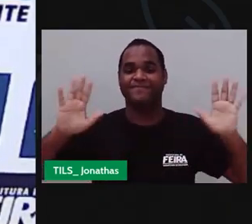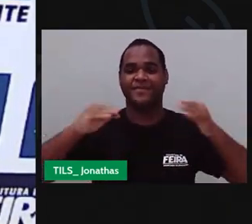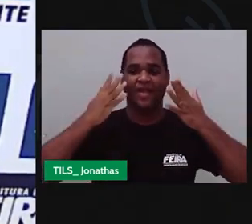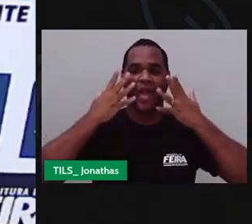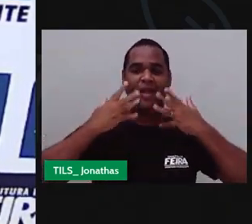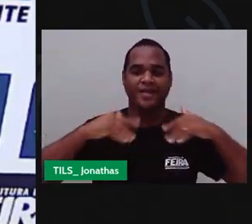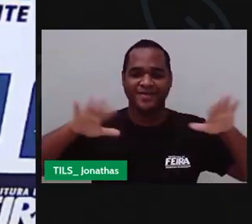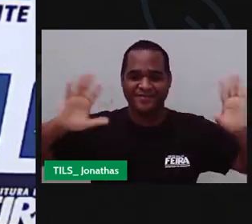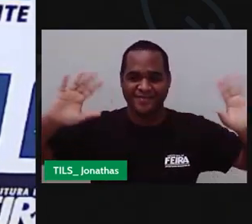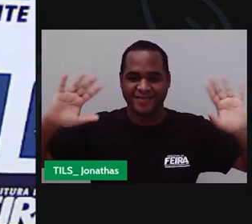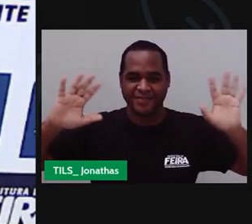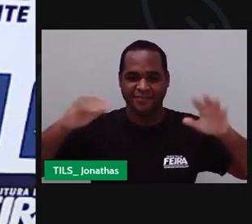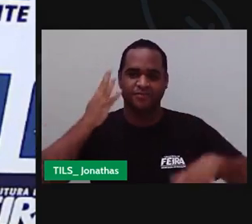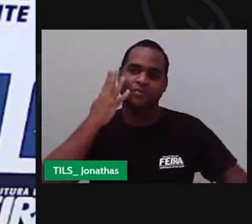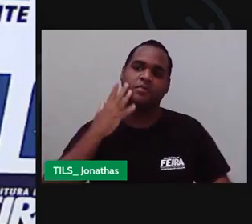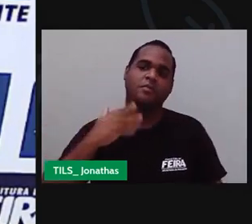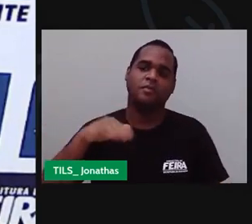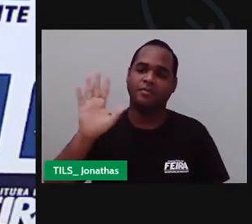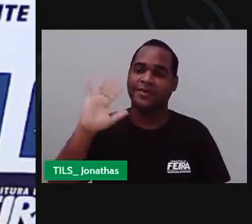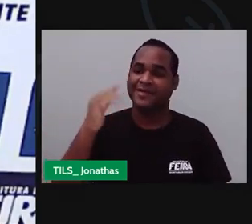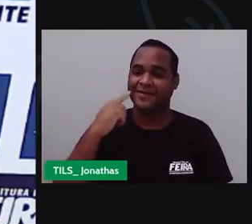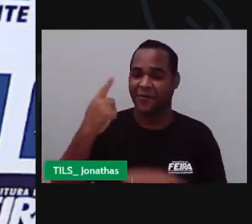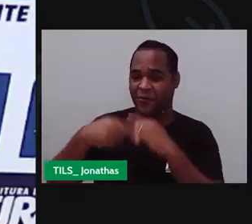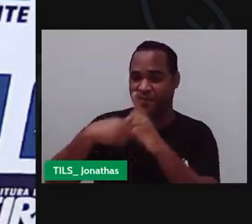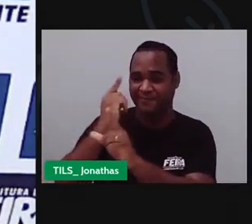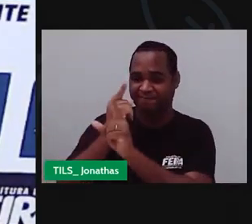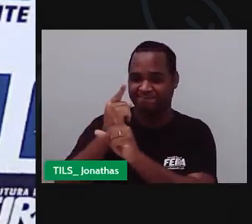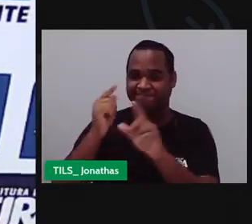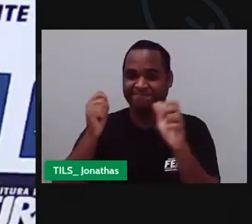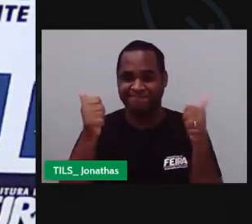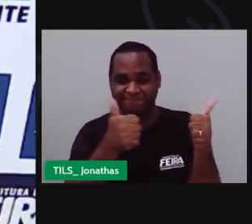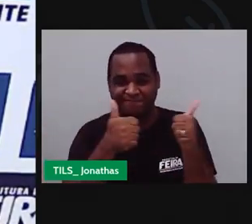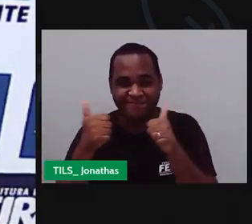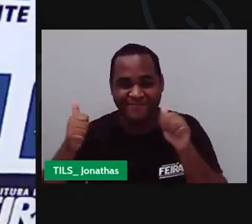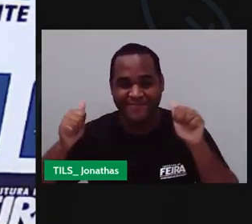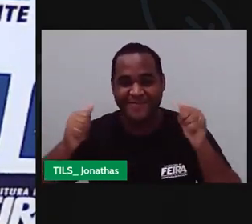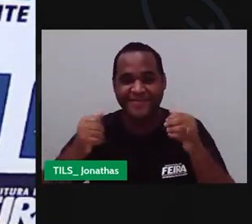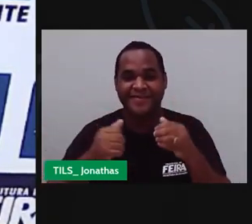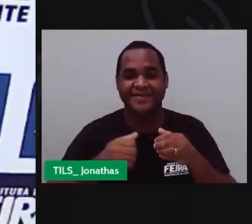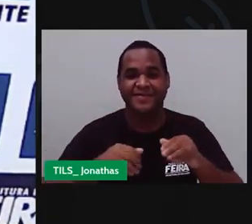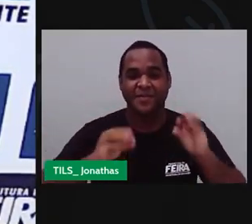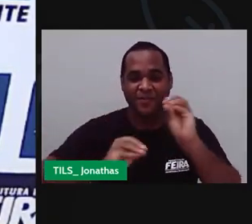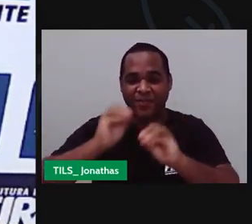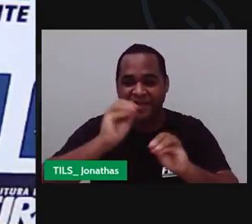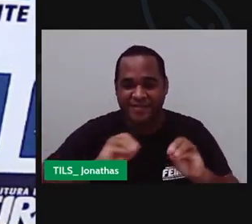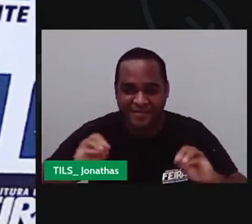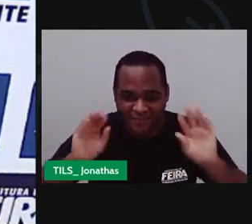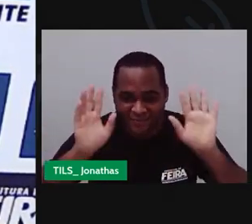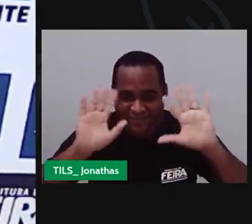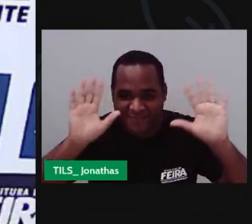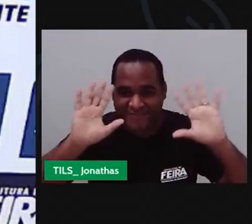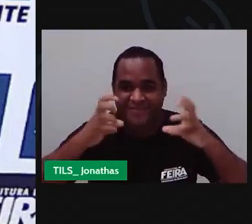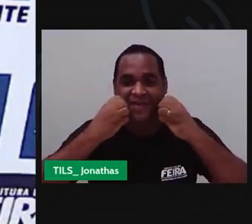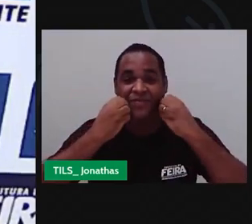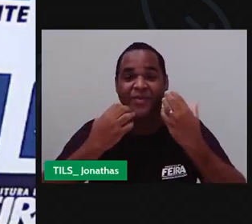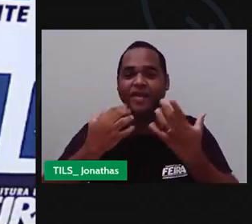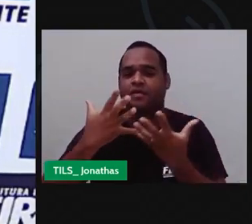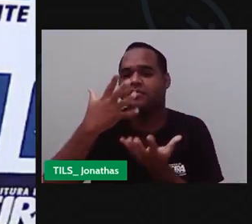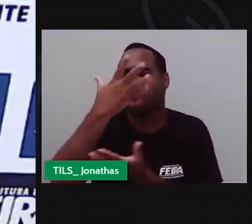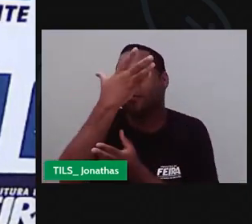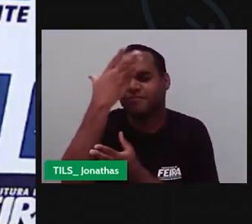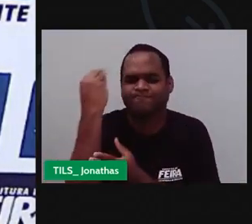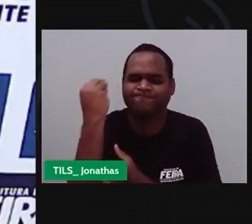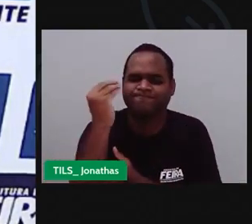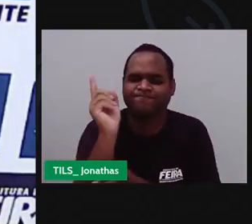Criançada Nos encontramos Na próxima aula Beijo grande Não